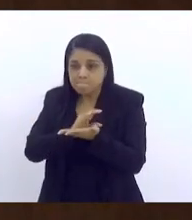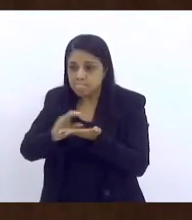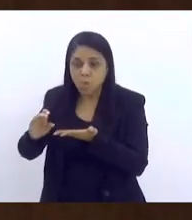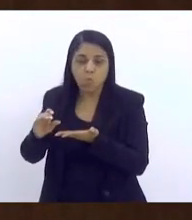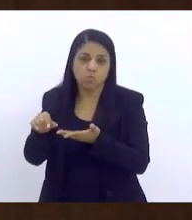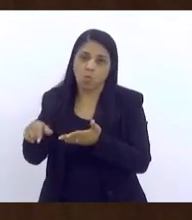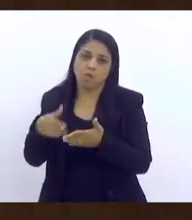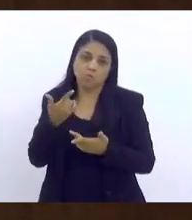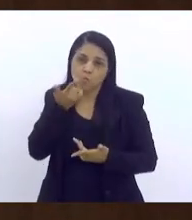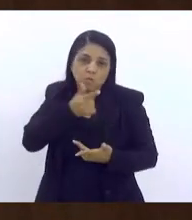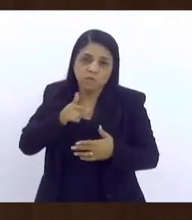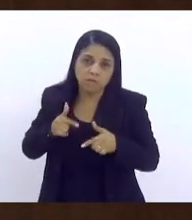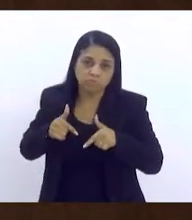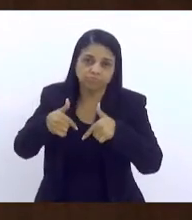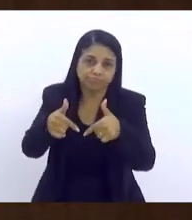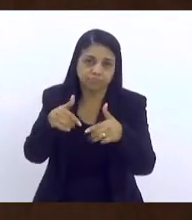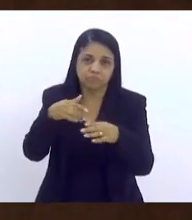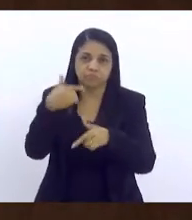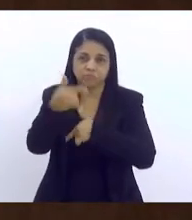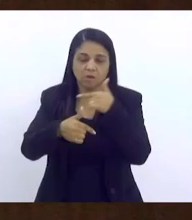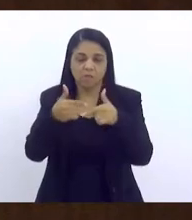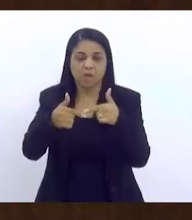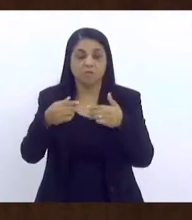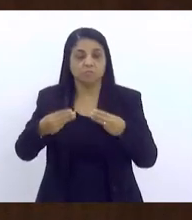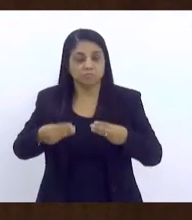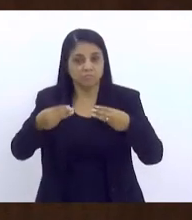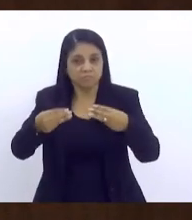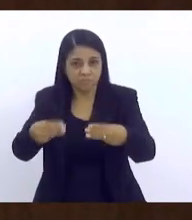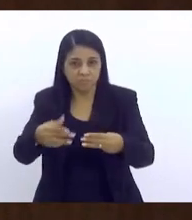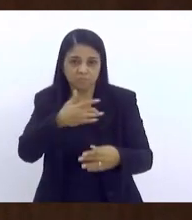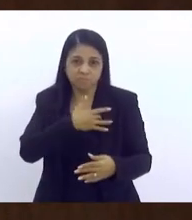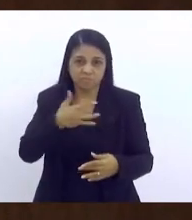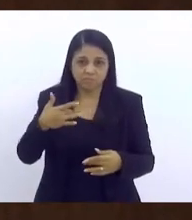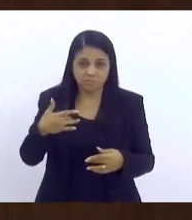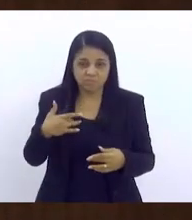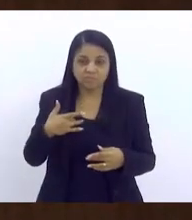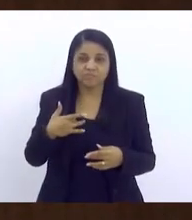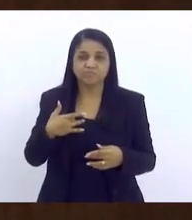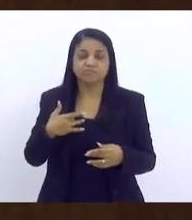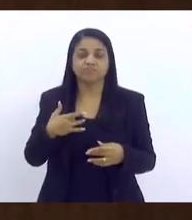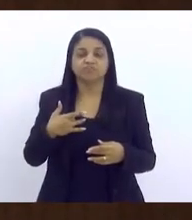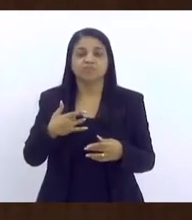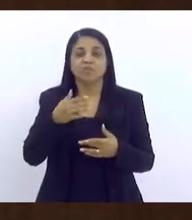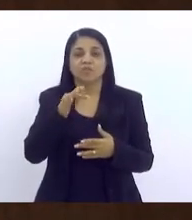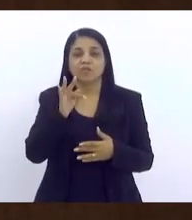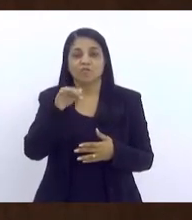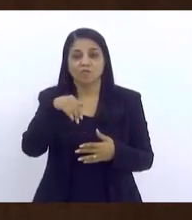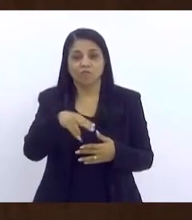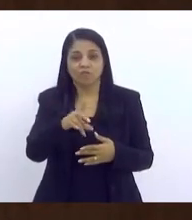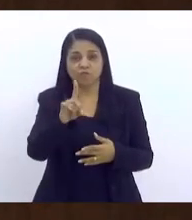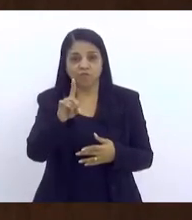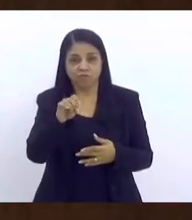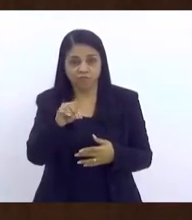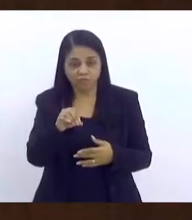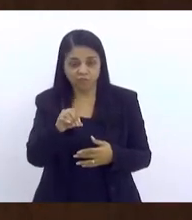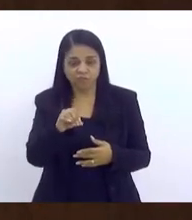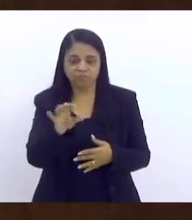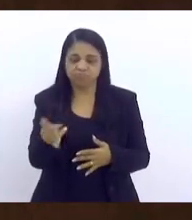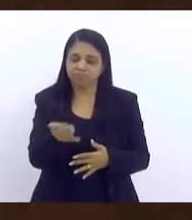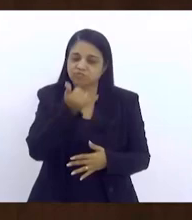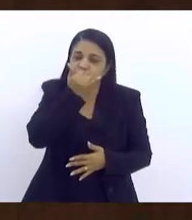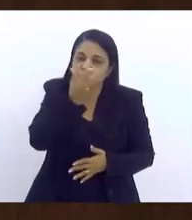consegue executar. O recurso vem do Ministério da Saúde, cai no fundo estadual, ou, perdão,